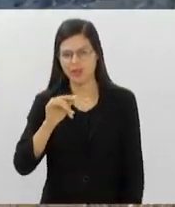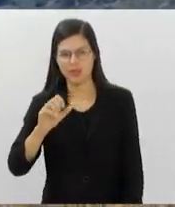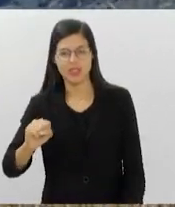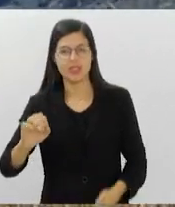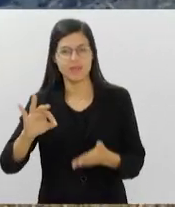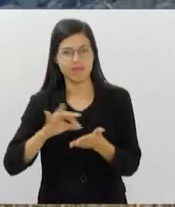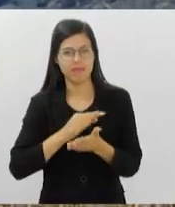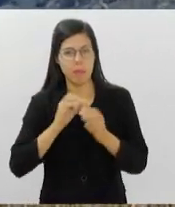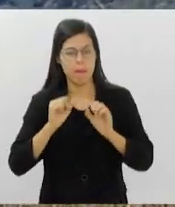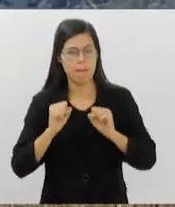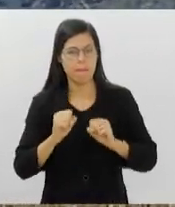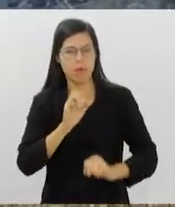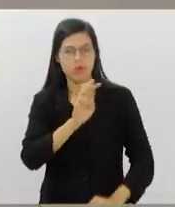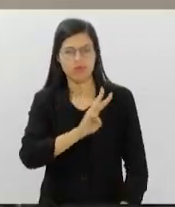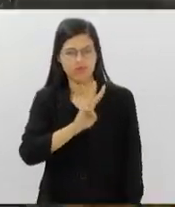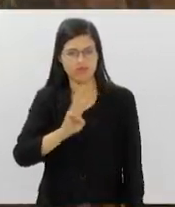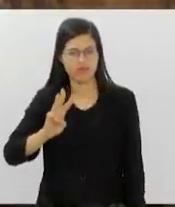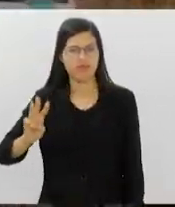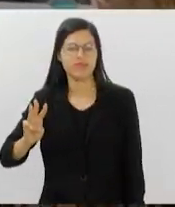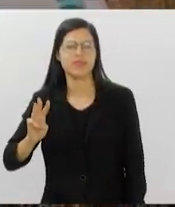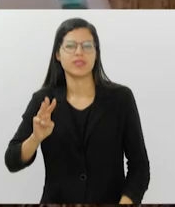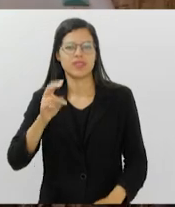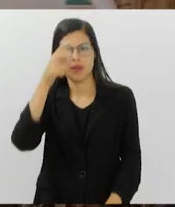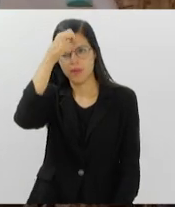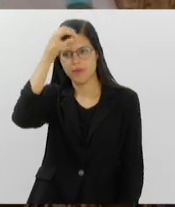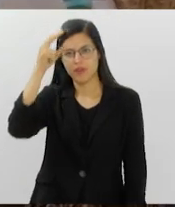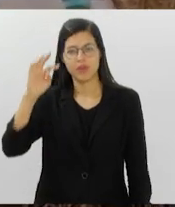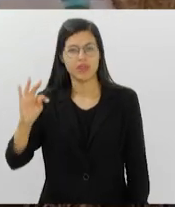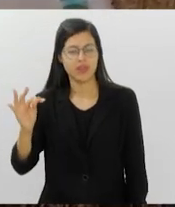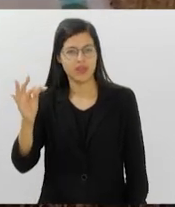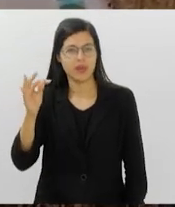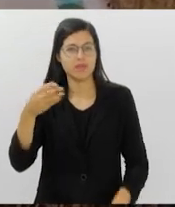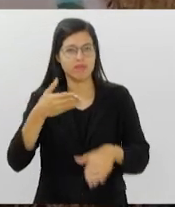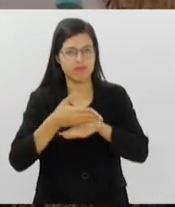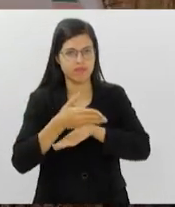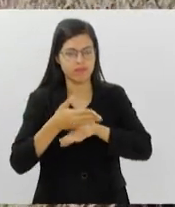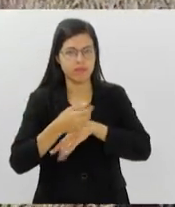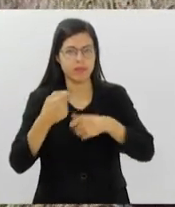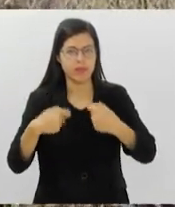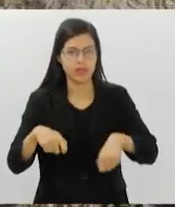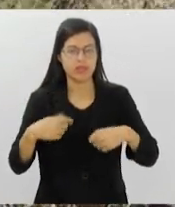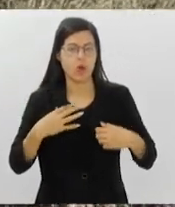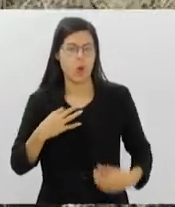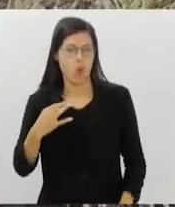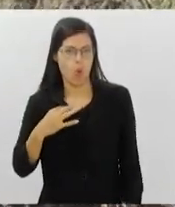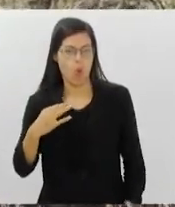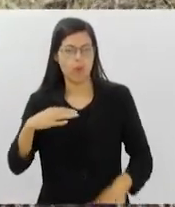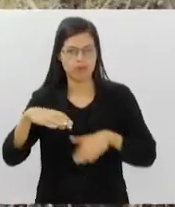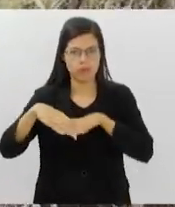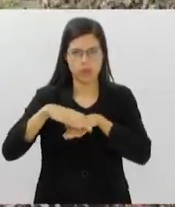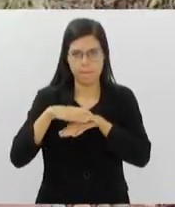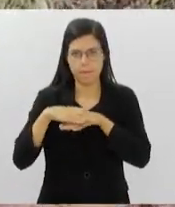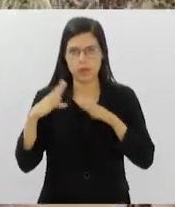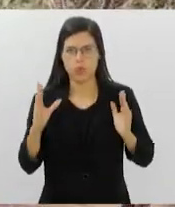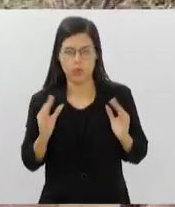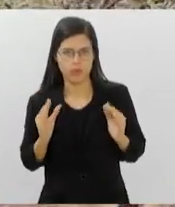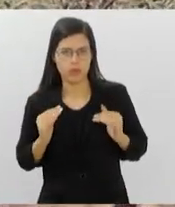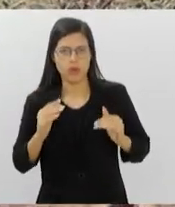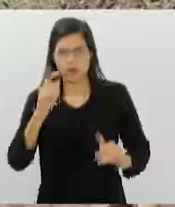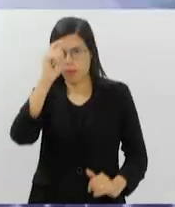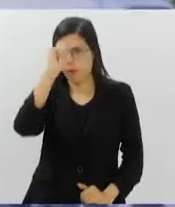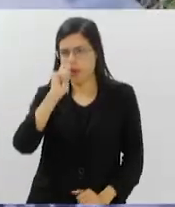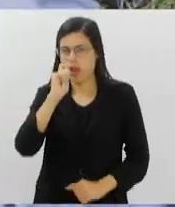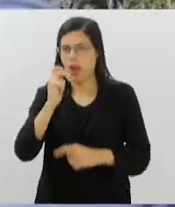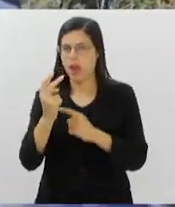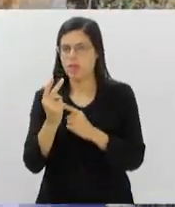ser feitas no site da Prefeitura de Teresópolis. Os participantes devem usar roupas e sapatos confortáveis, além de boné e